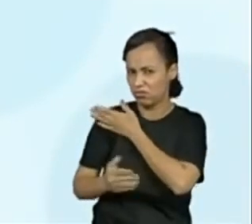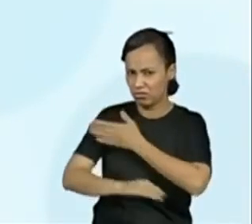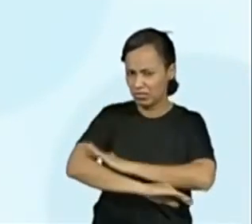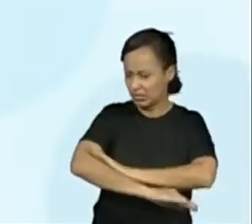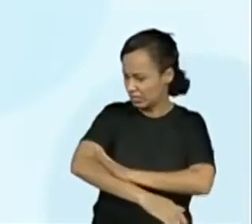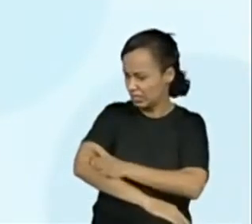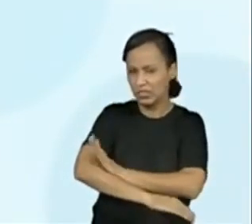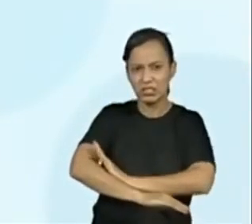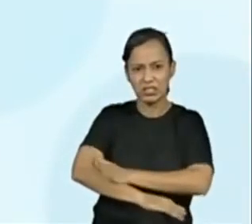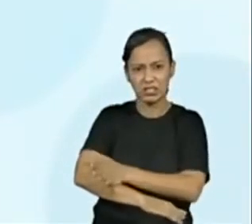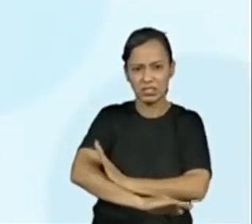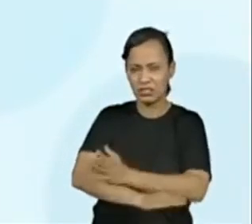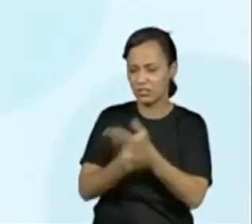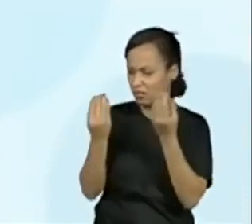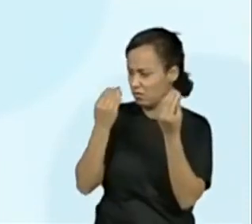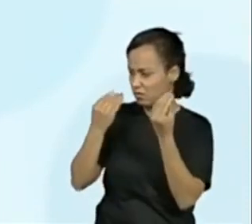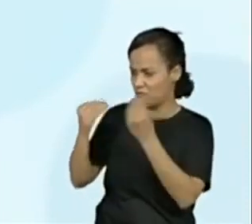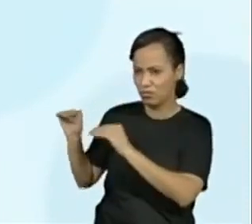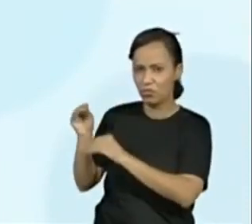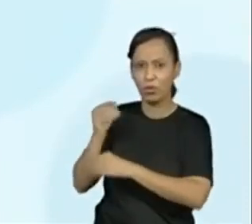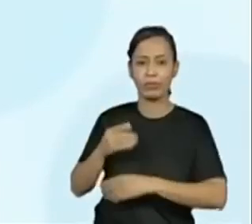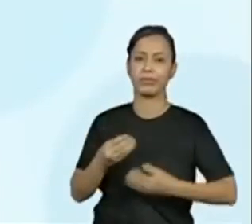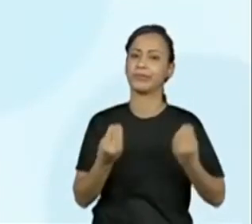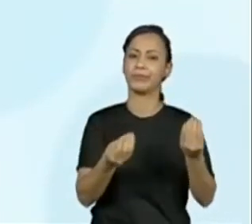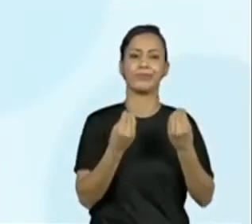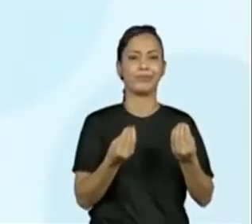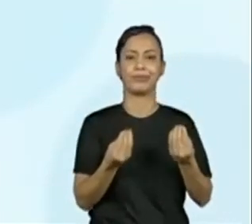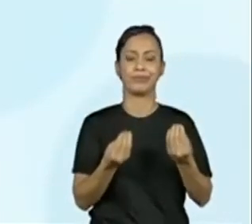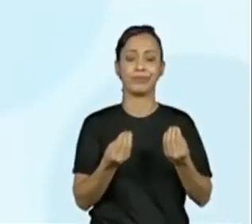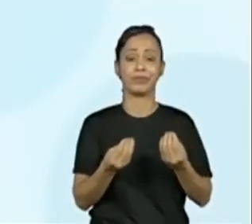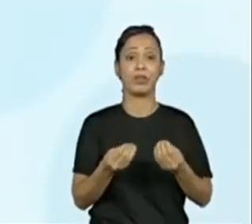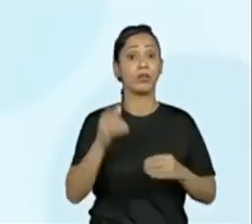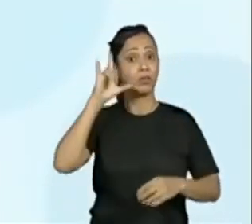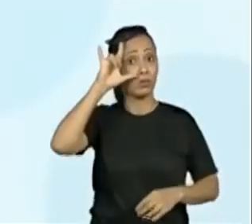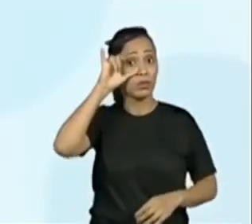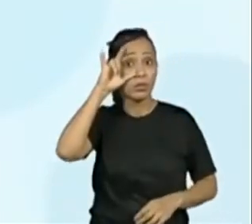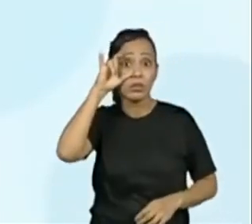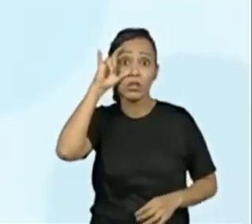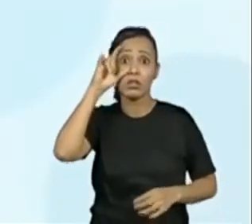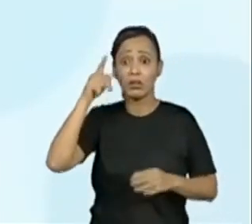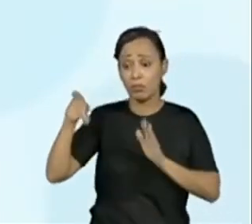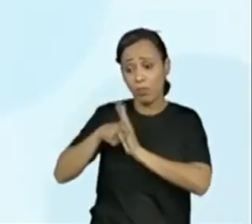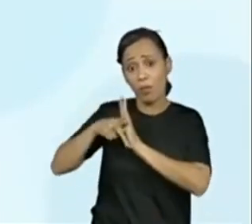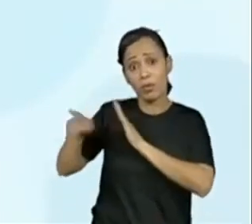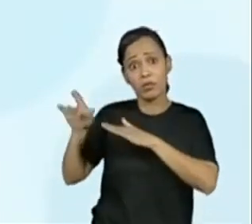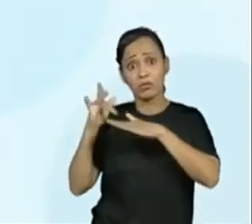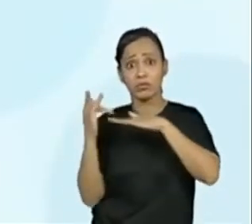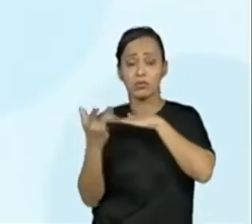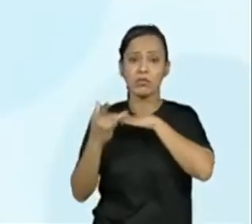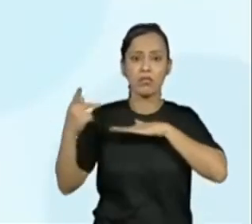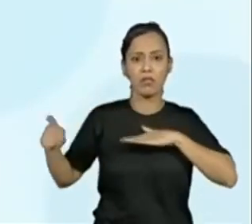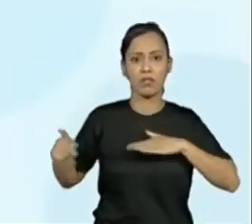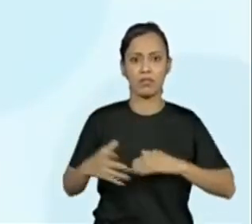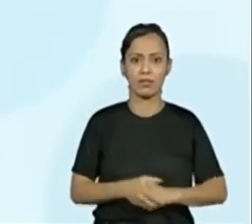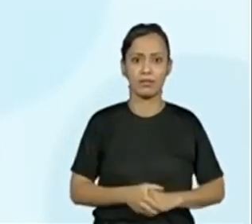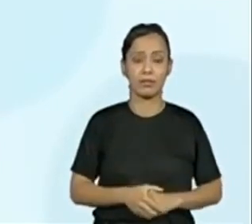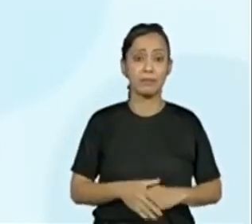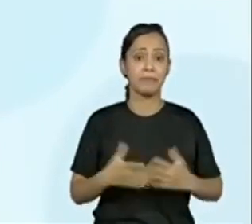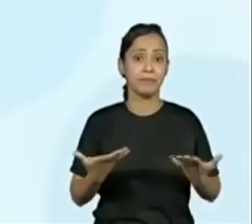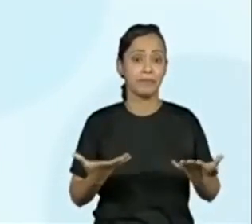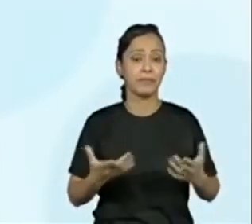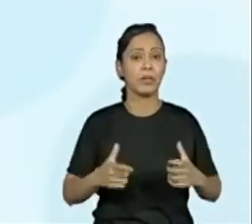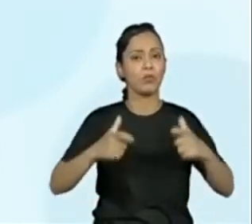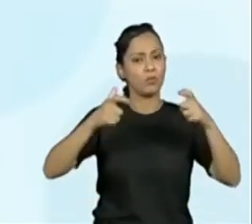apenas no primeiro parágrafo. E no Instagram, né? Ele diz até a rede social. Então, um menino de 12 anos, morador